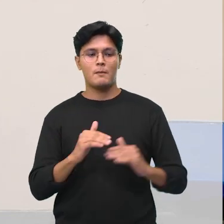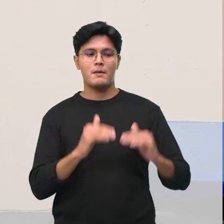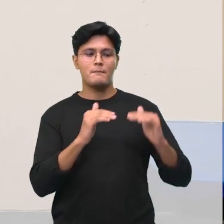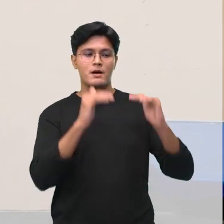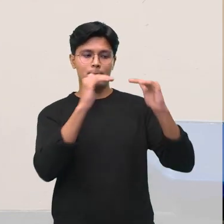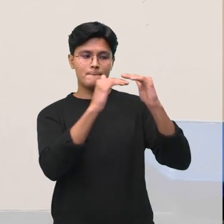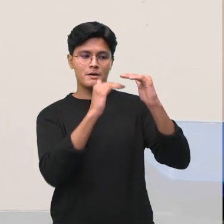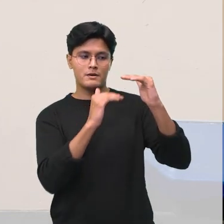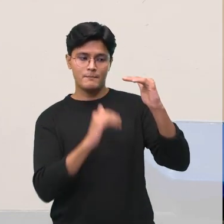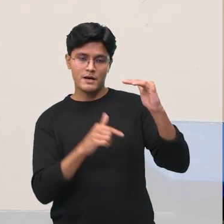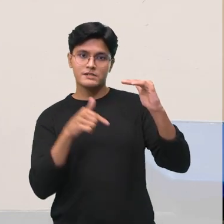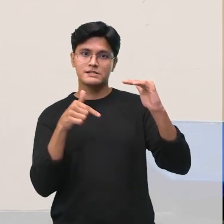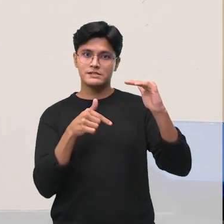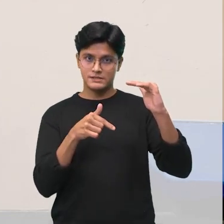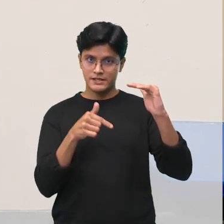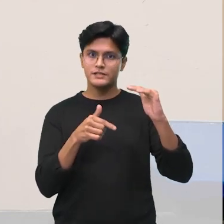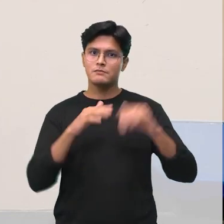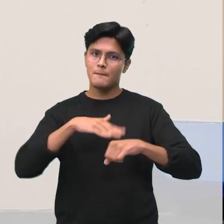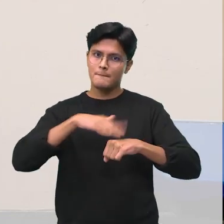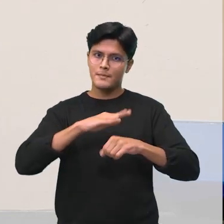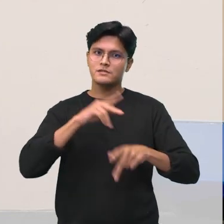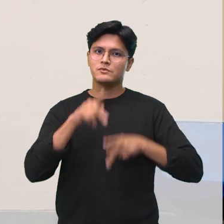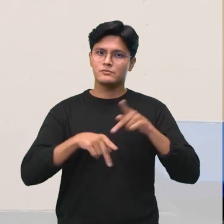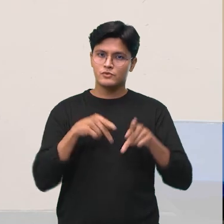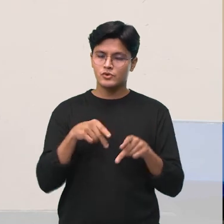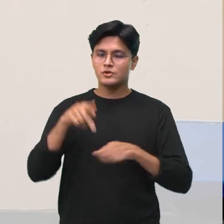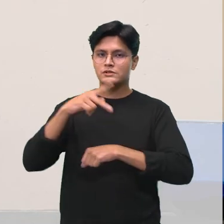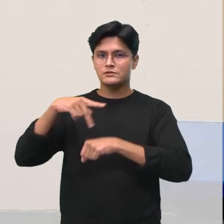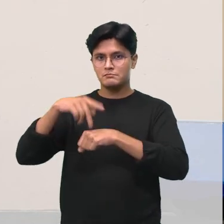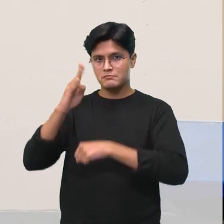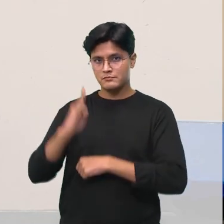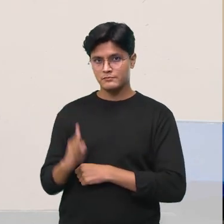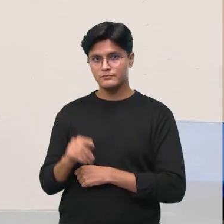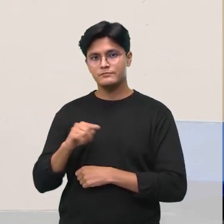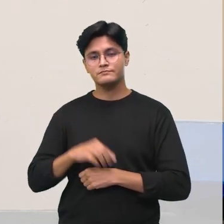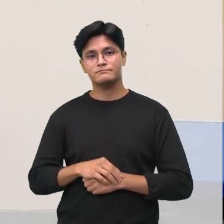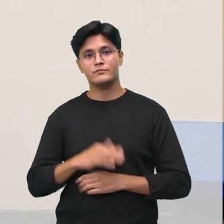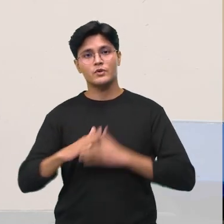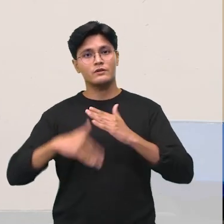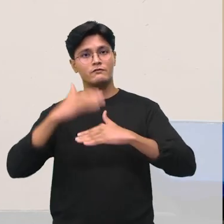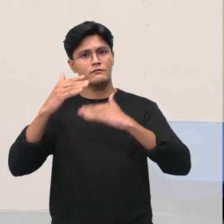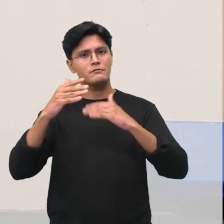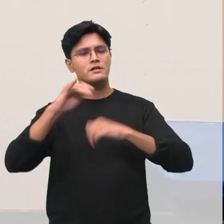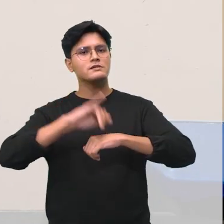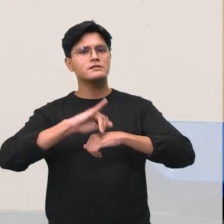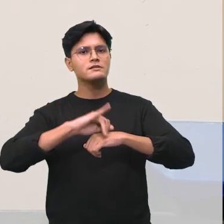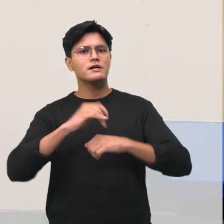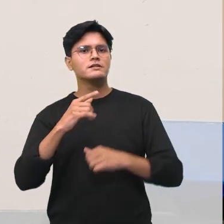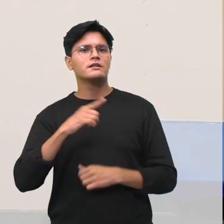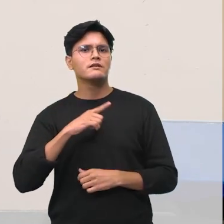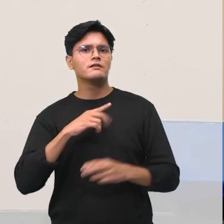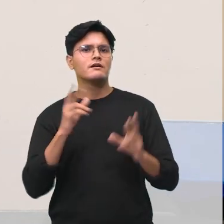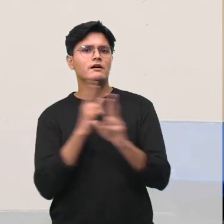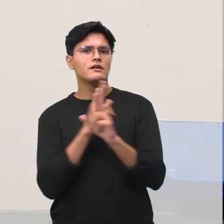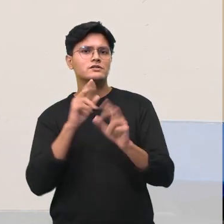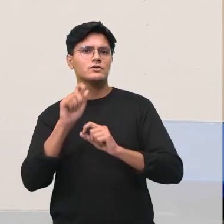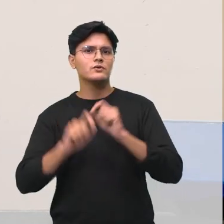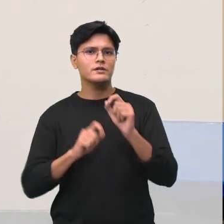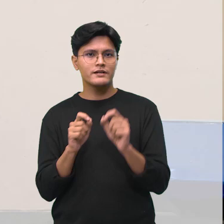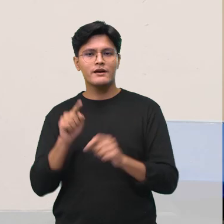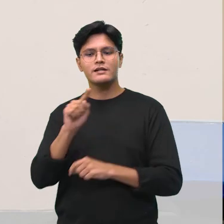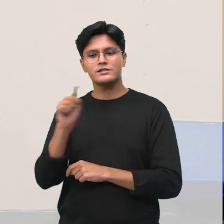mais populosas do país. O desenvolvimento aí da nossa cidade, né? Tem grande ligação com a Zona Franca,